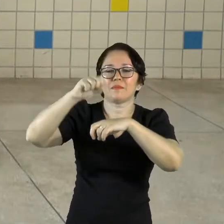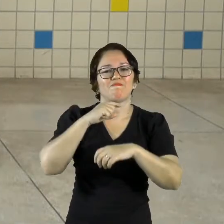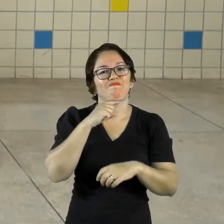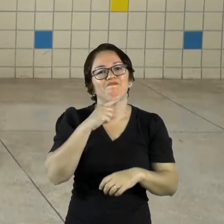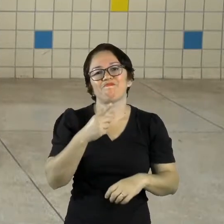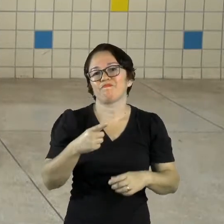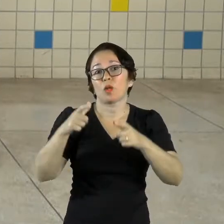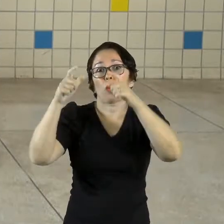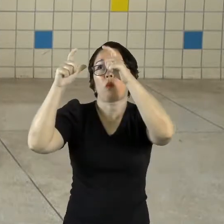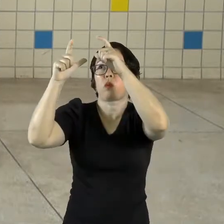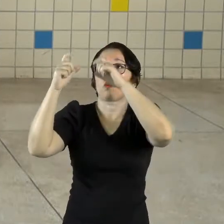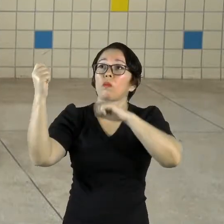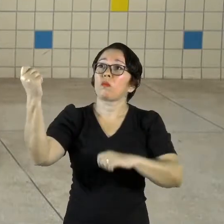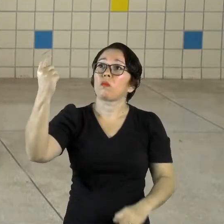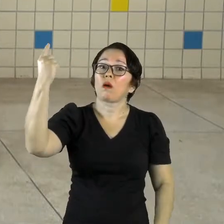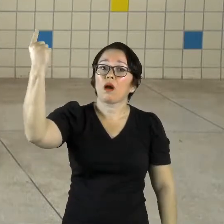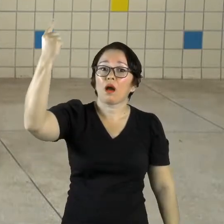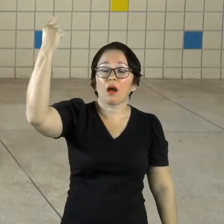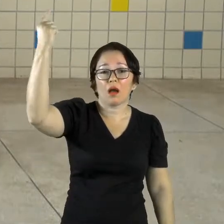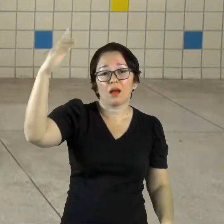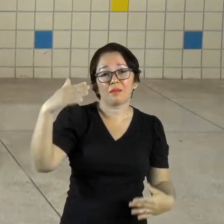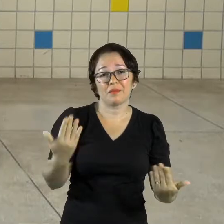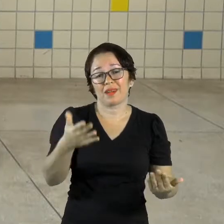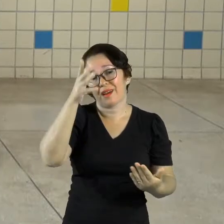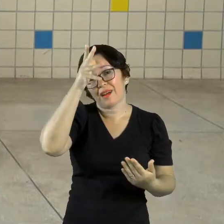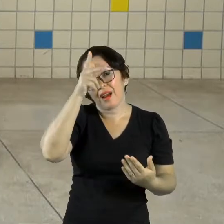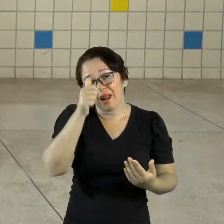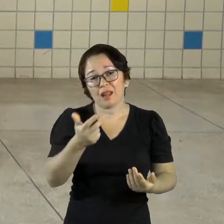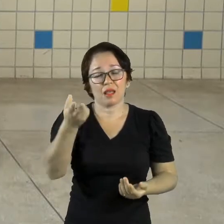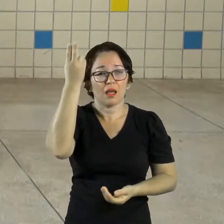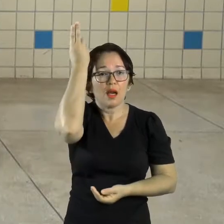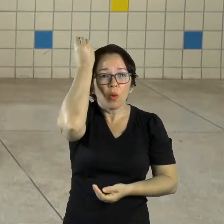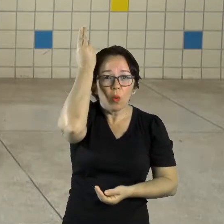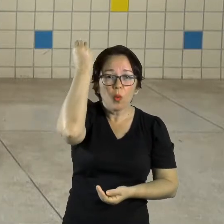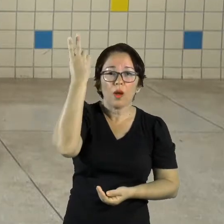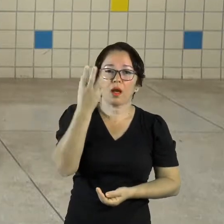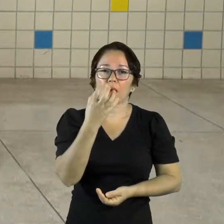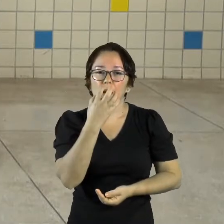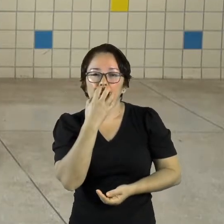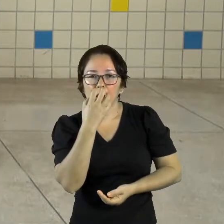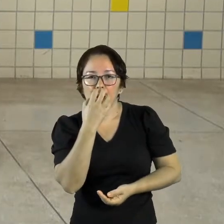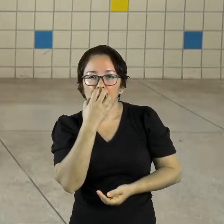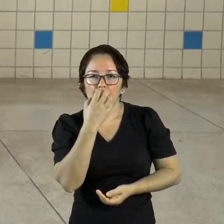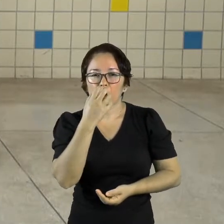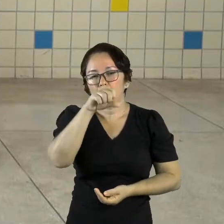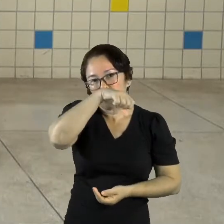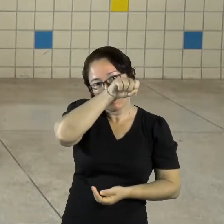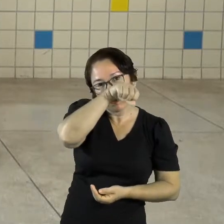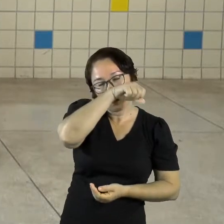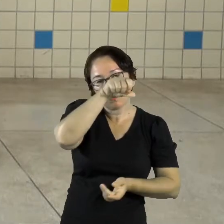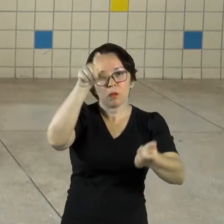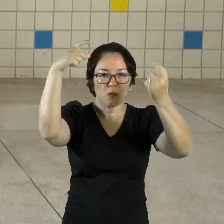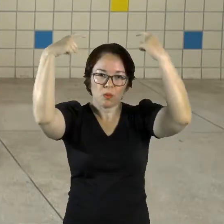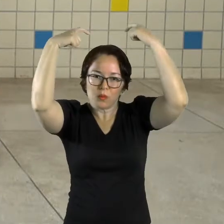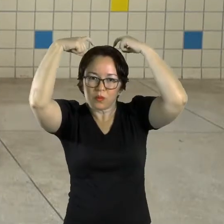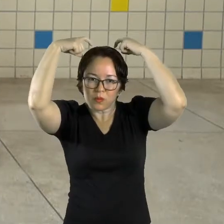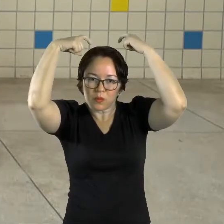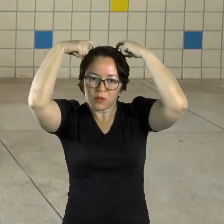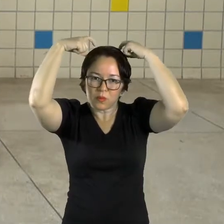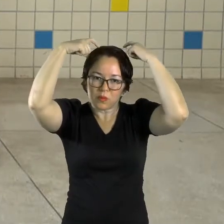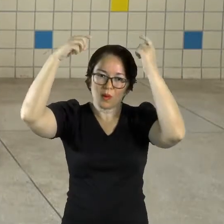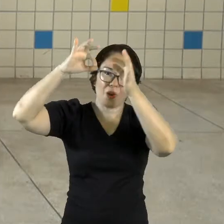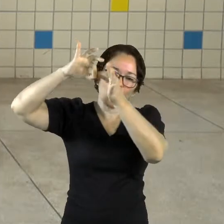no alto. E a galinha, o coelho, o cachorro, o porco e o urso estão